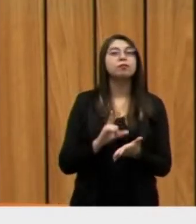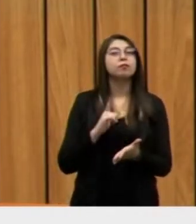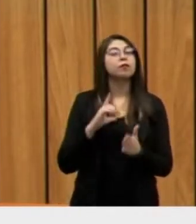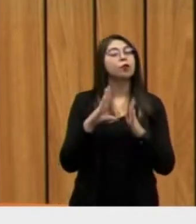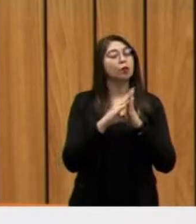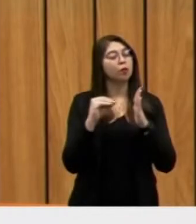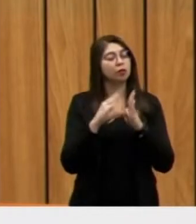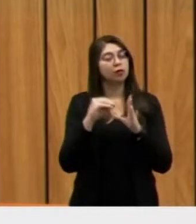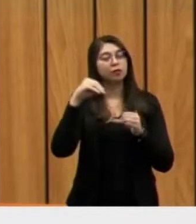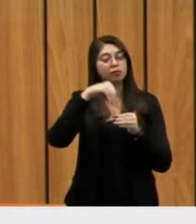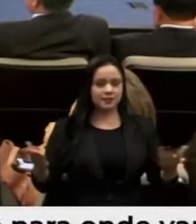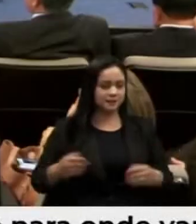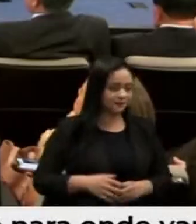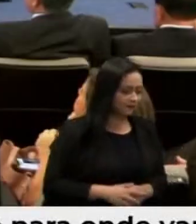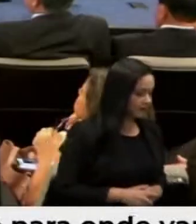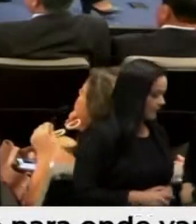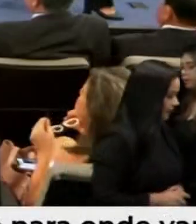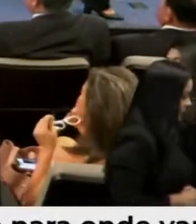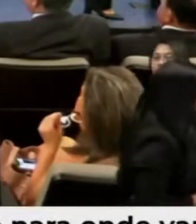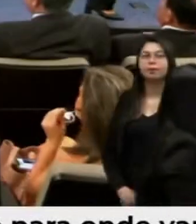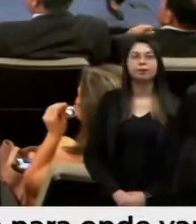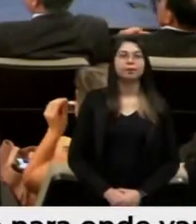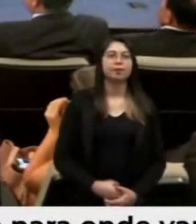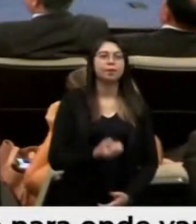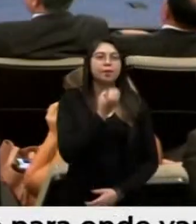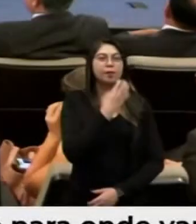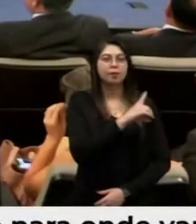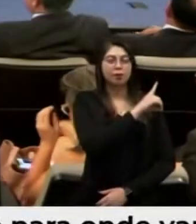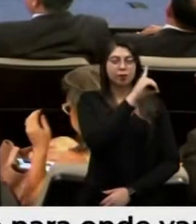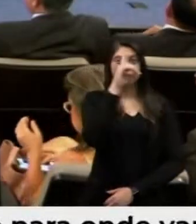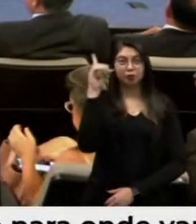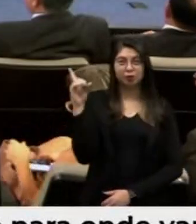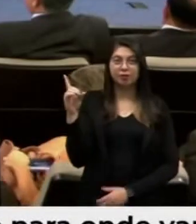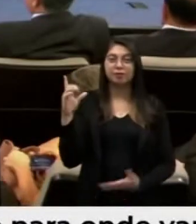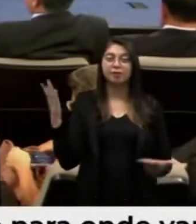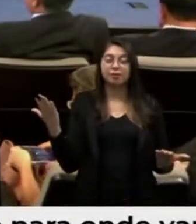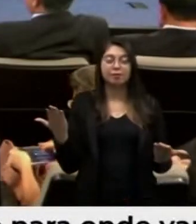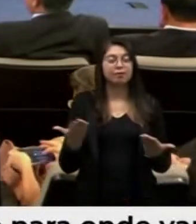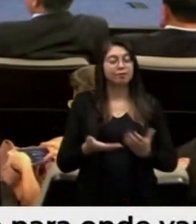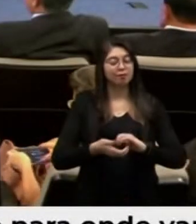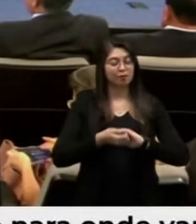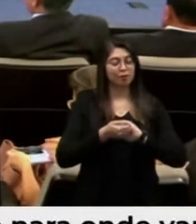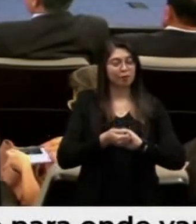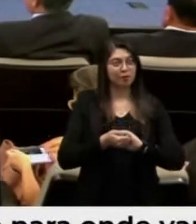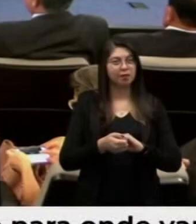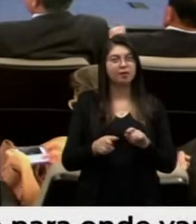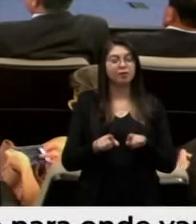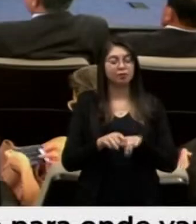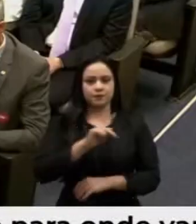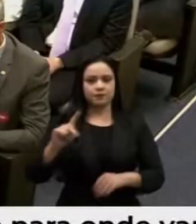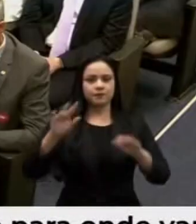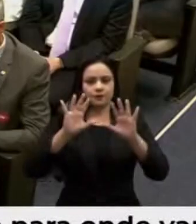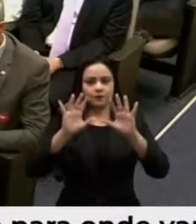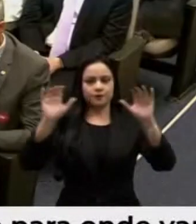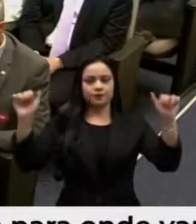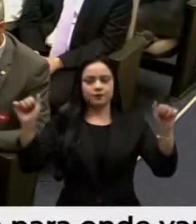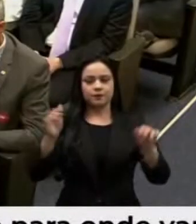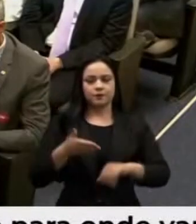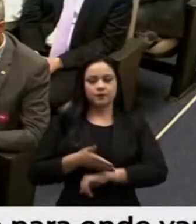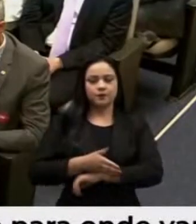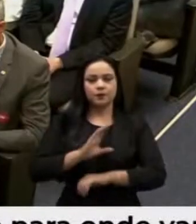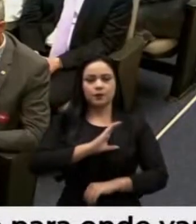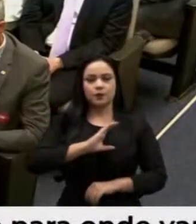Judiciário e Liberdade de Imprensa, mediou o painel Direito de Informar a situação da liberdade de imprensa no país, com